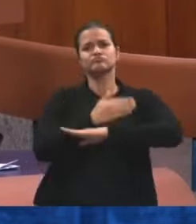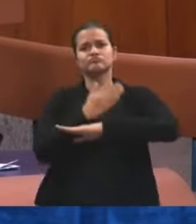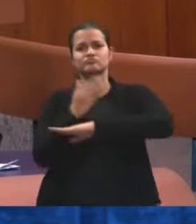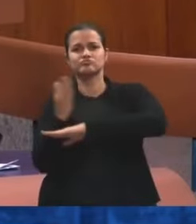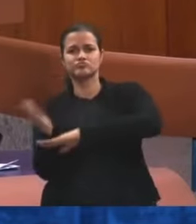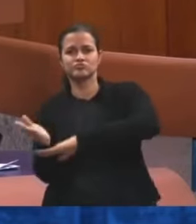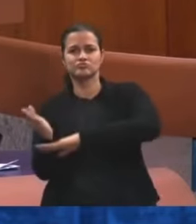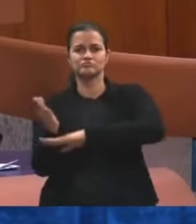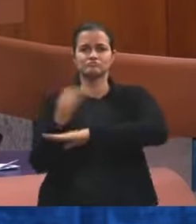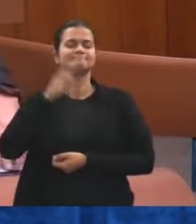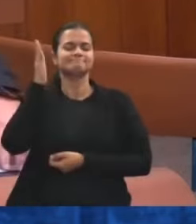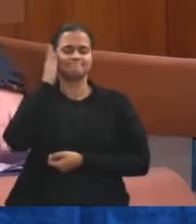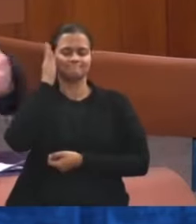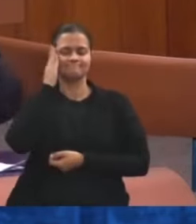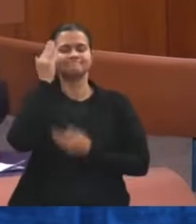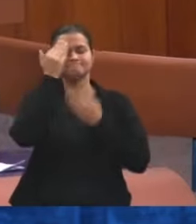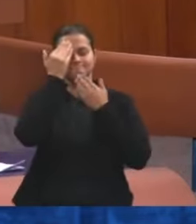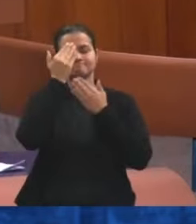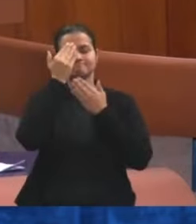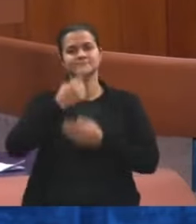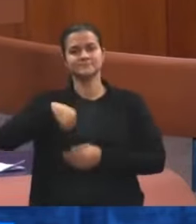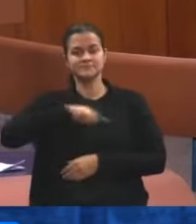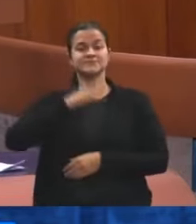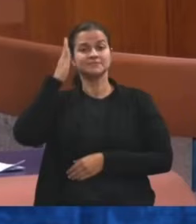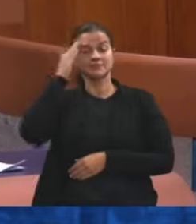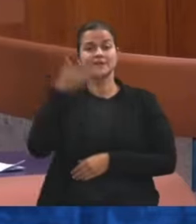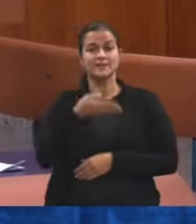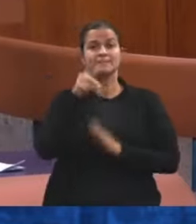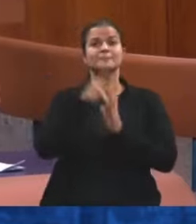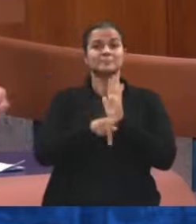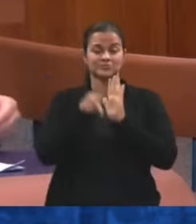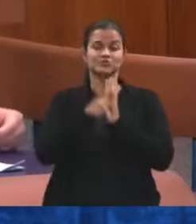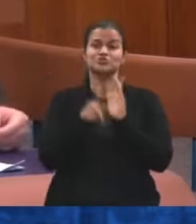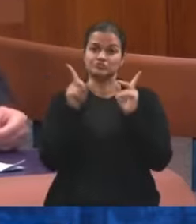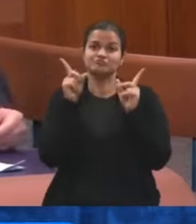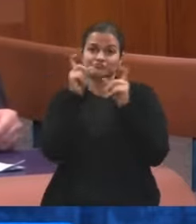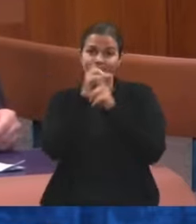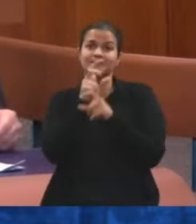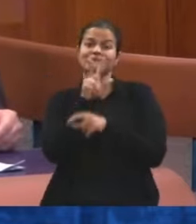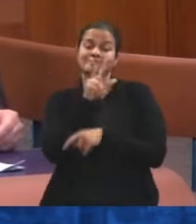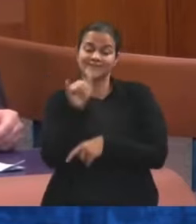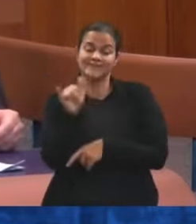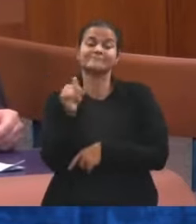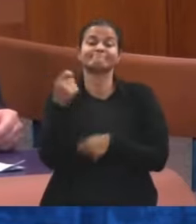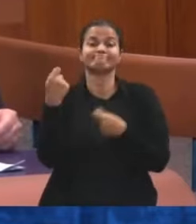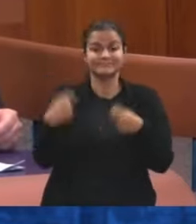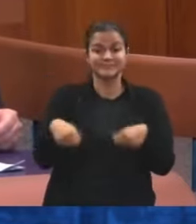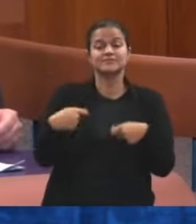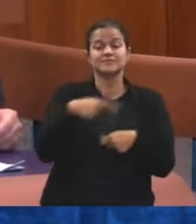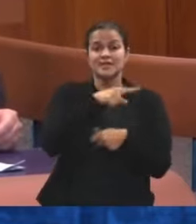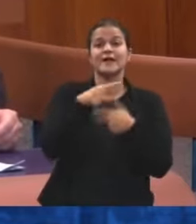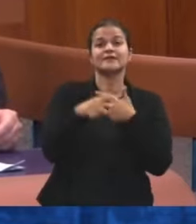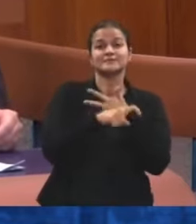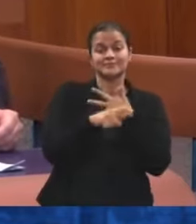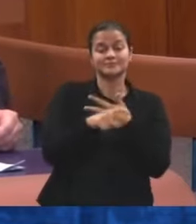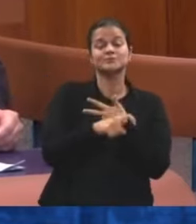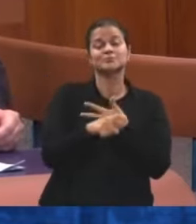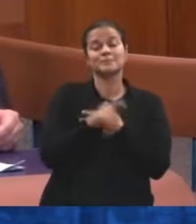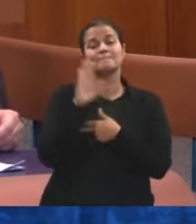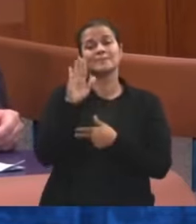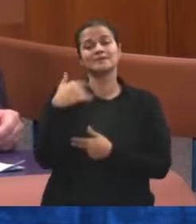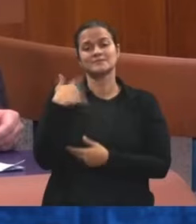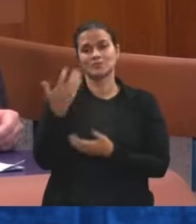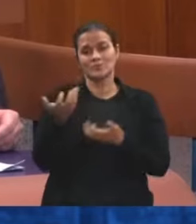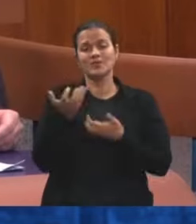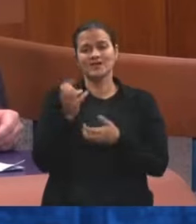diurno. Nós sabemos que é um projeto complexo, que vai depender realmente do executivo, mas eu quero